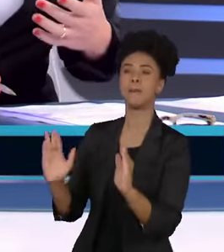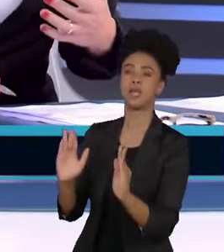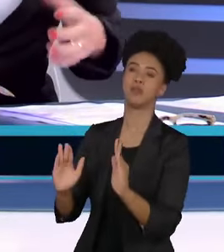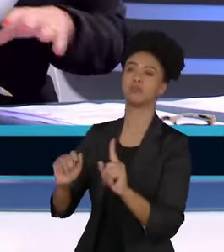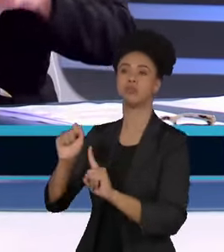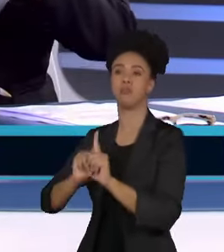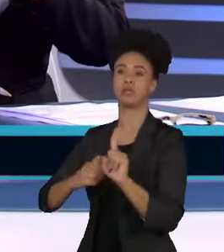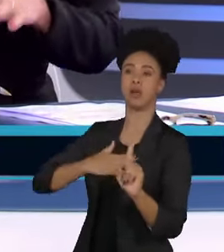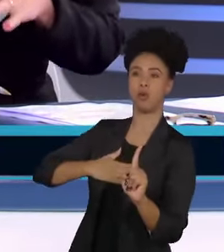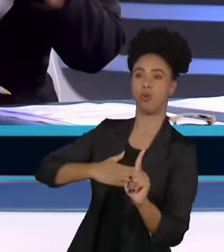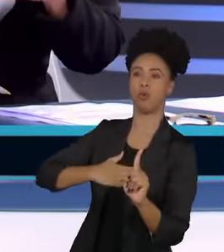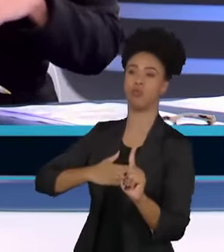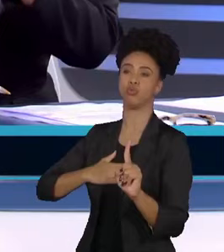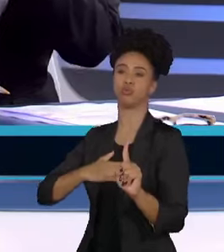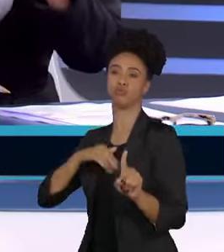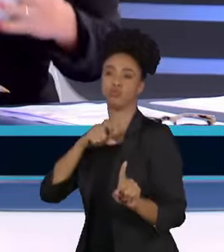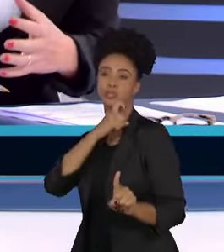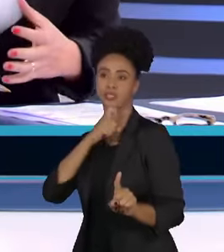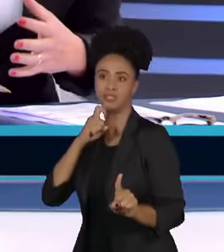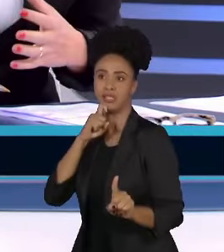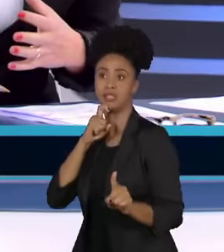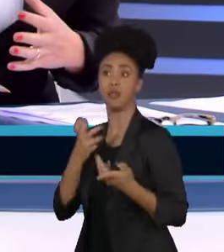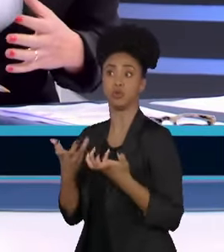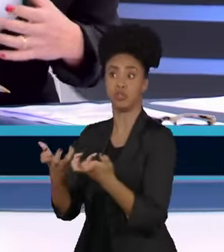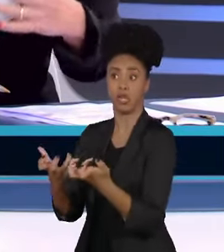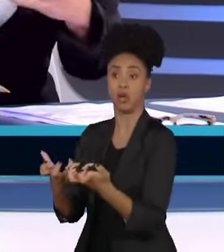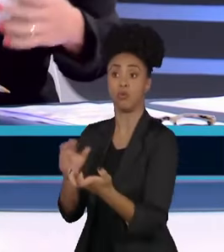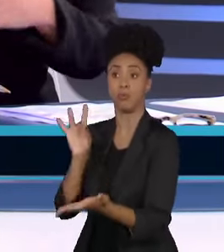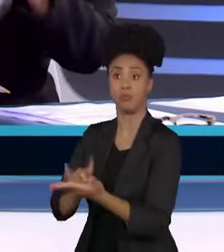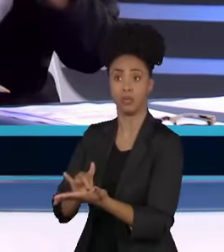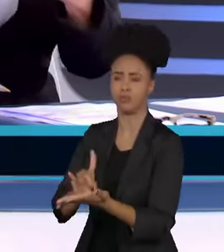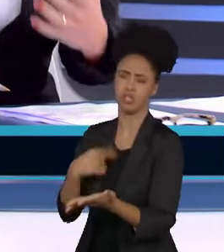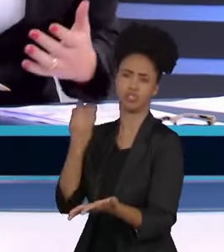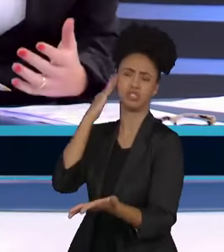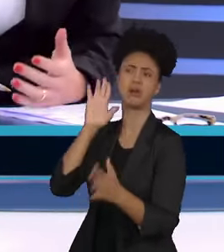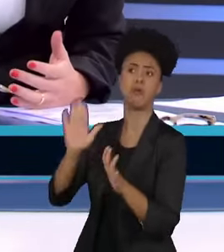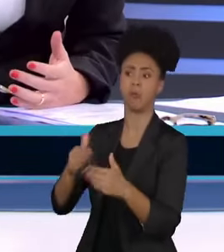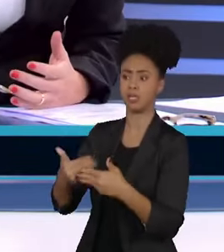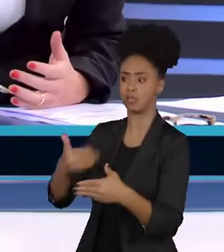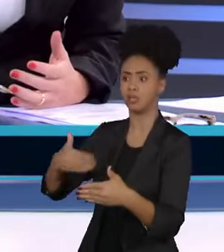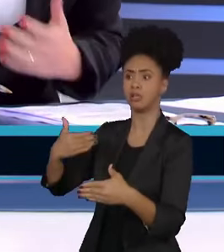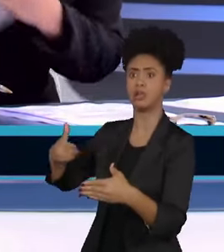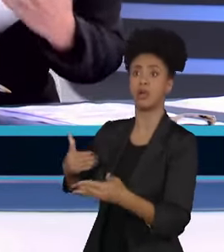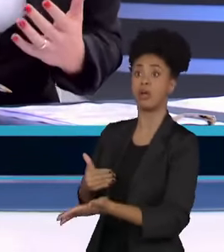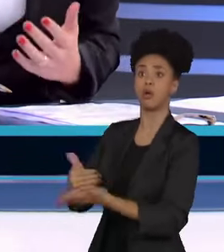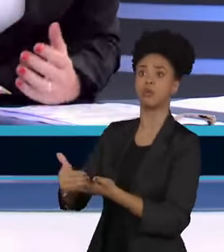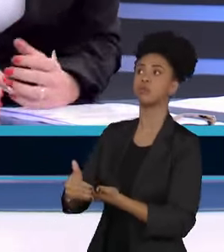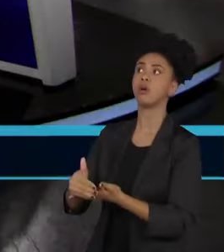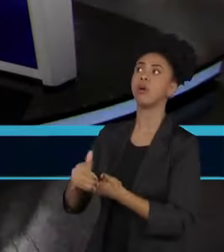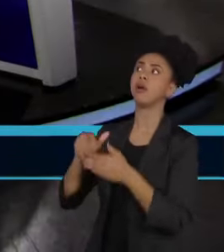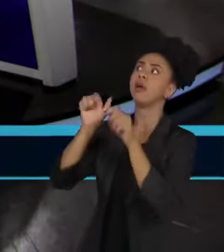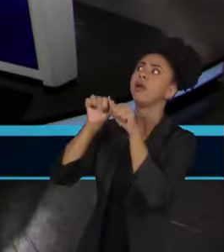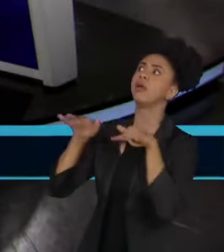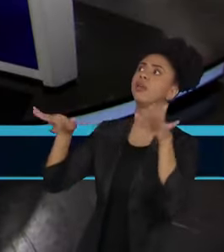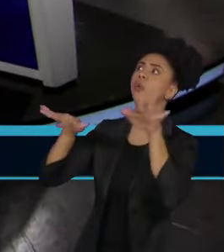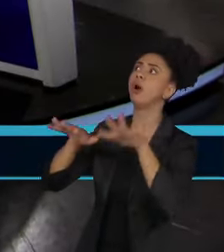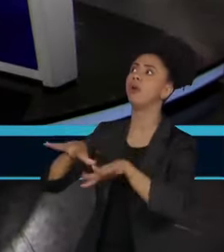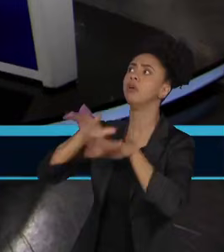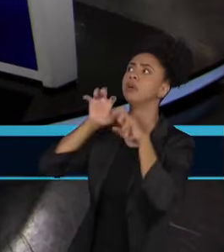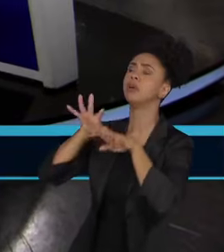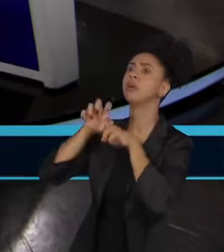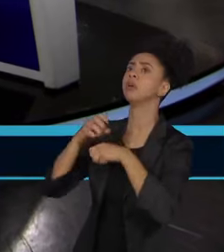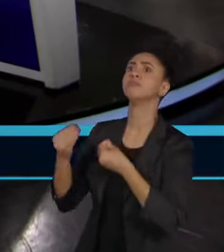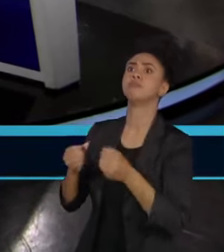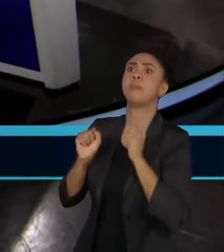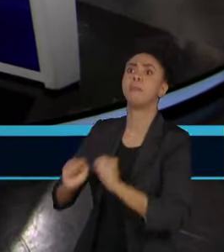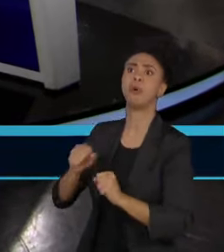setembro. Qual que é o perigo para a saúde dessas pessoas que ficam respirando esse ar desses incêndios? Sem dúvida,